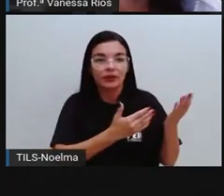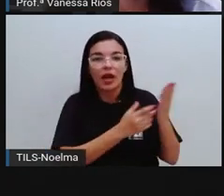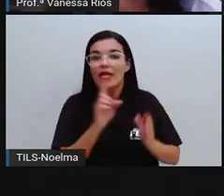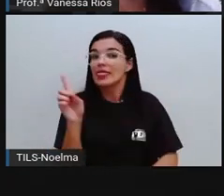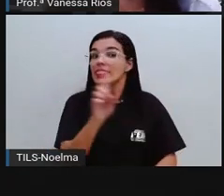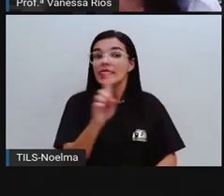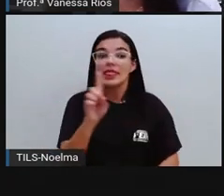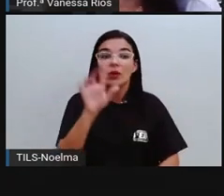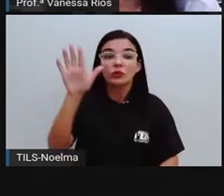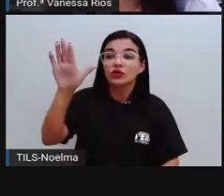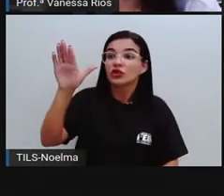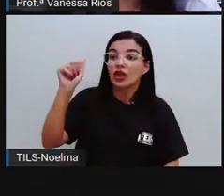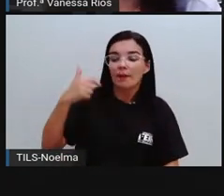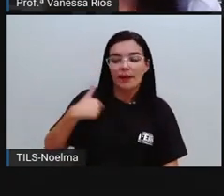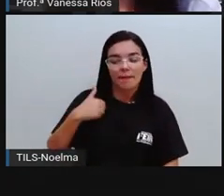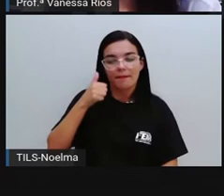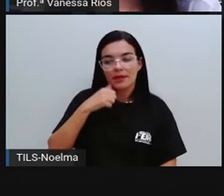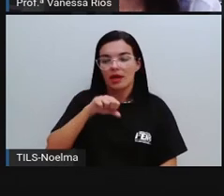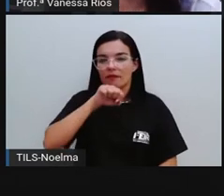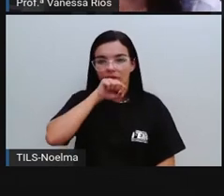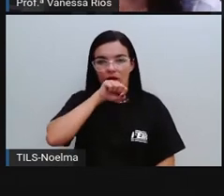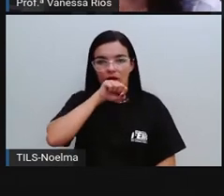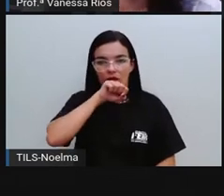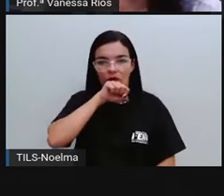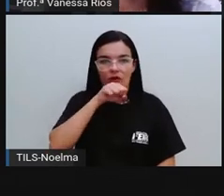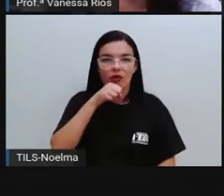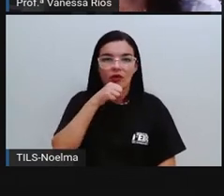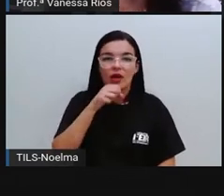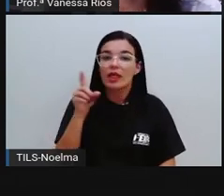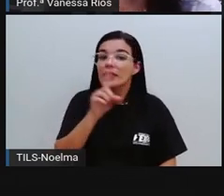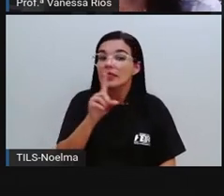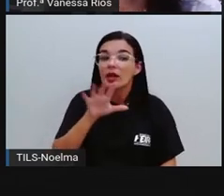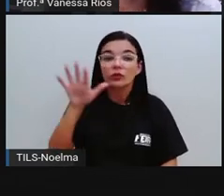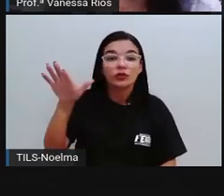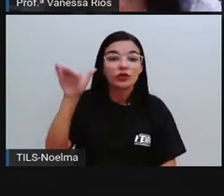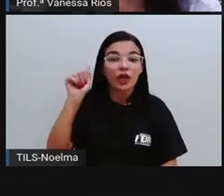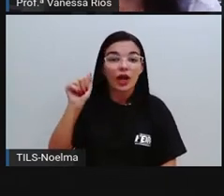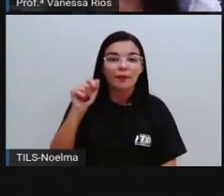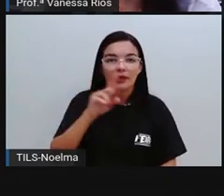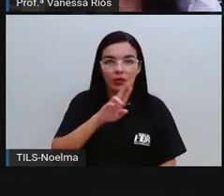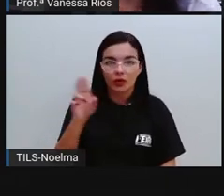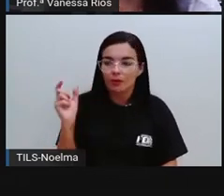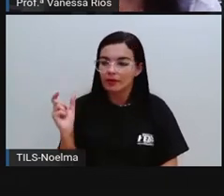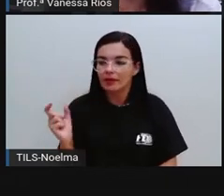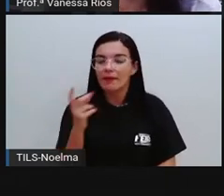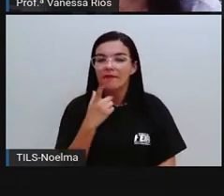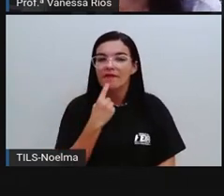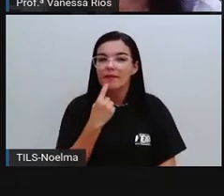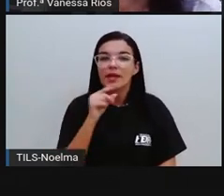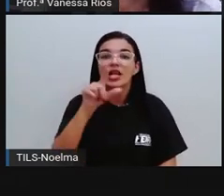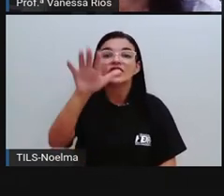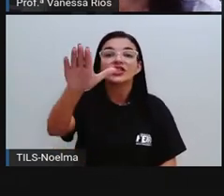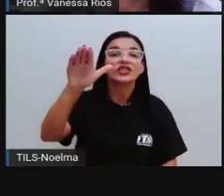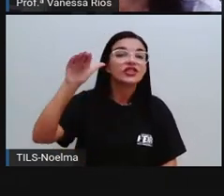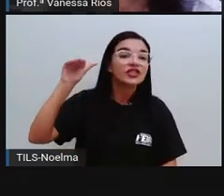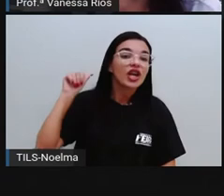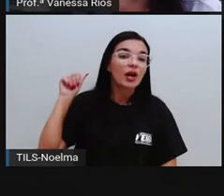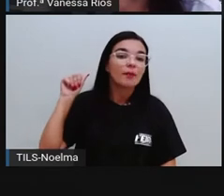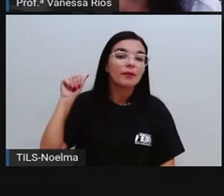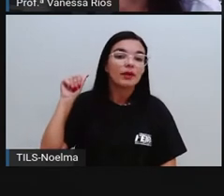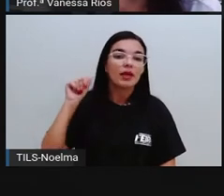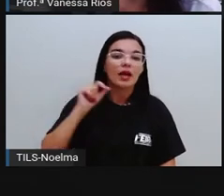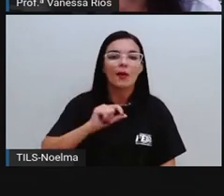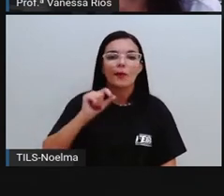Não chame minha avó. Além do verbo aqui, chame, ó. E vem do verbo chamar. A gente percebe aqui a